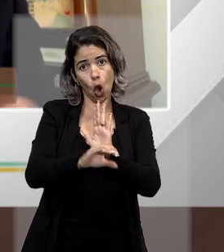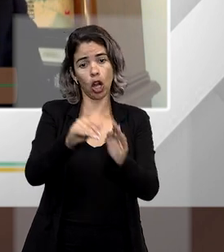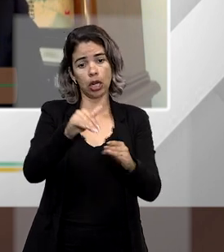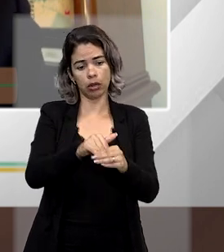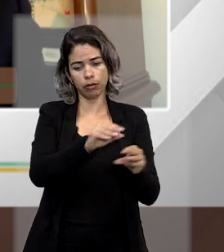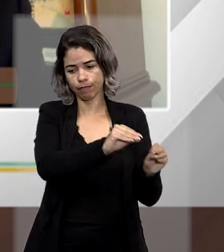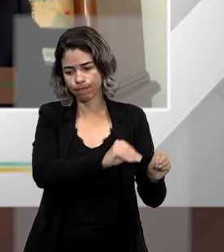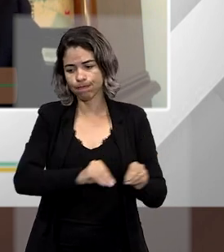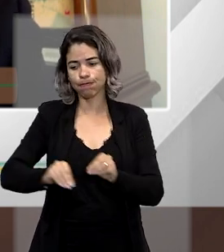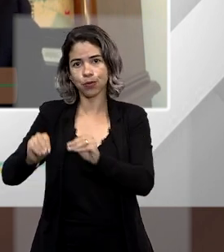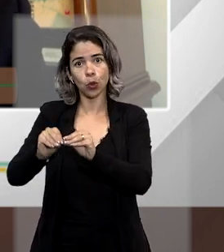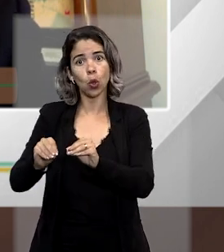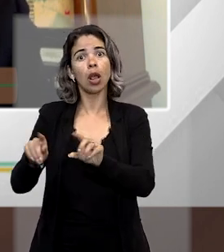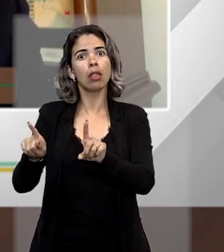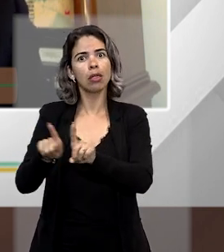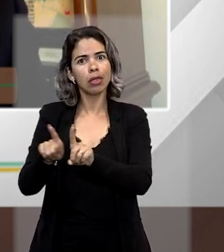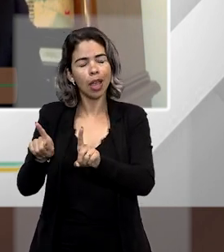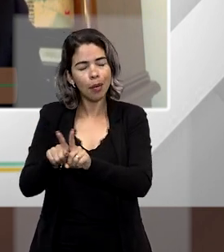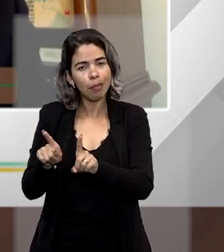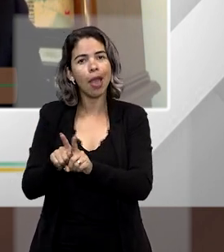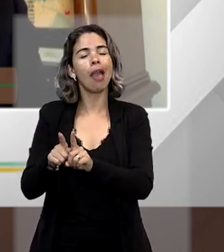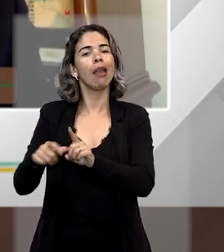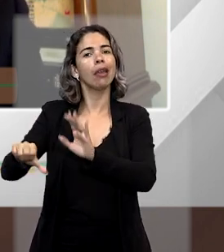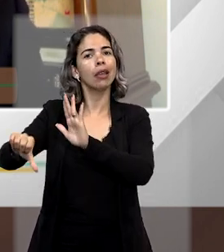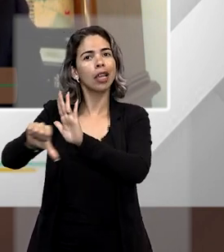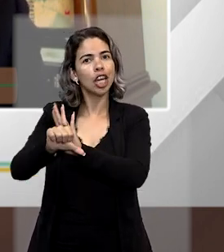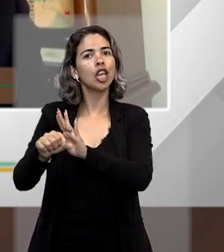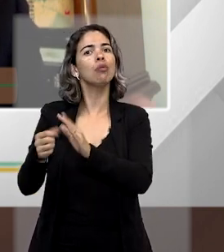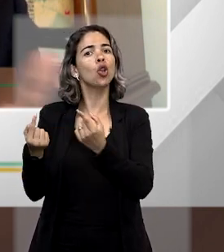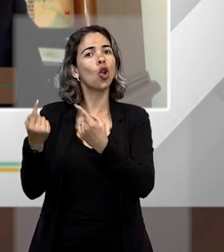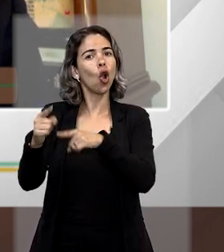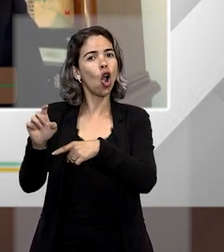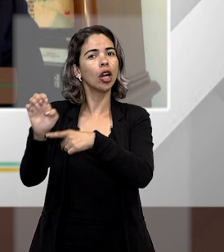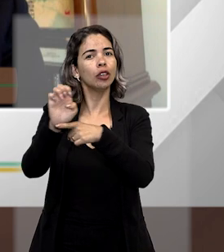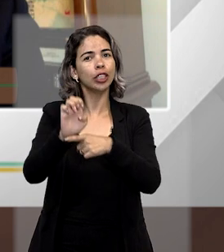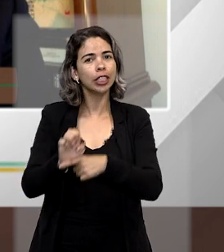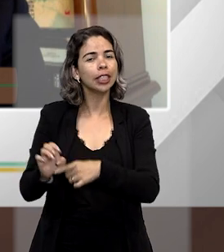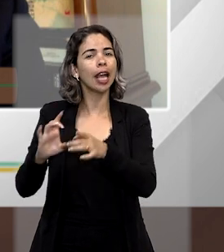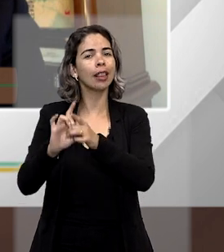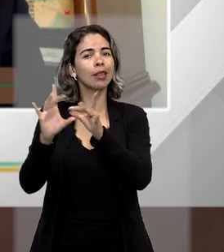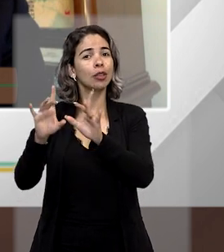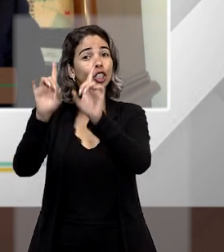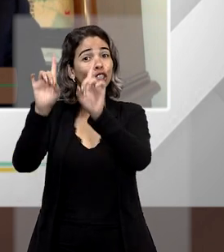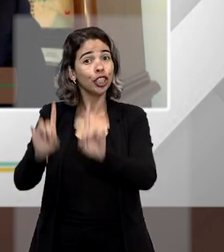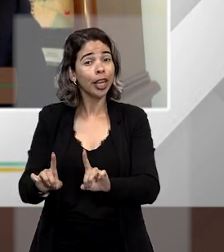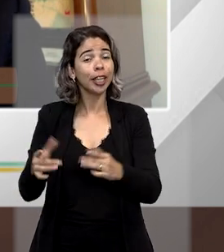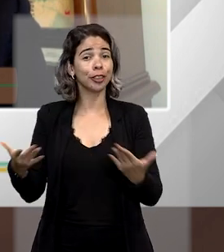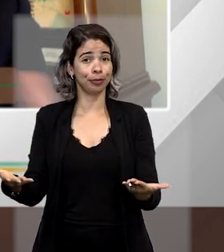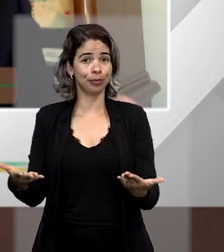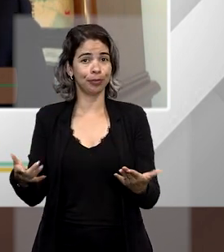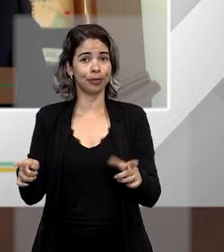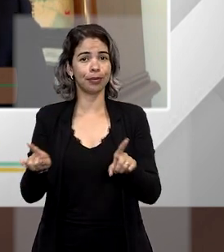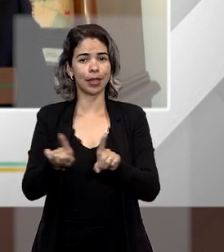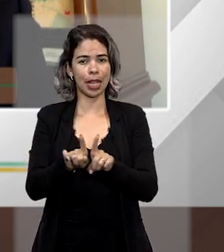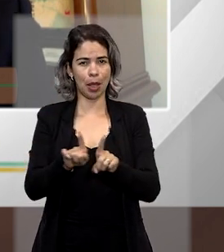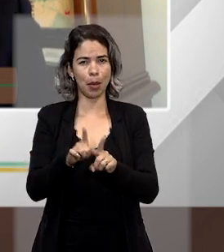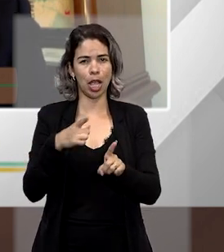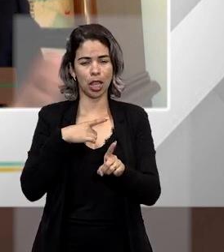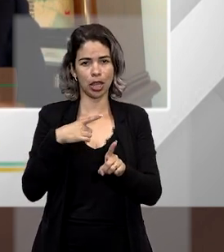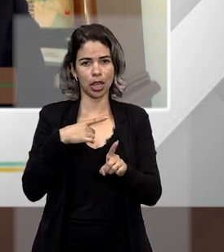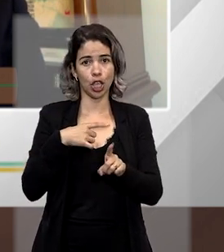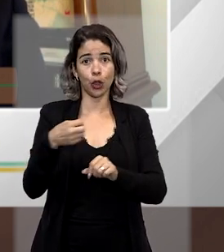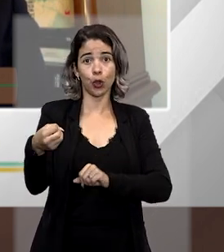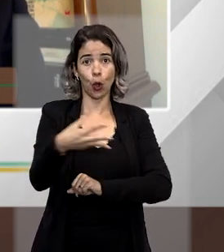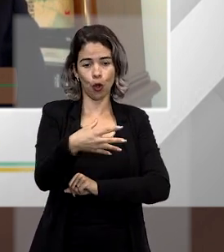trazendo para o Código Penal como um crime contra o próprio Estado Democrático de Direito. Foi trazido também o crime de